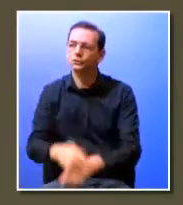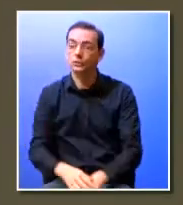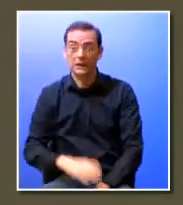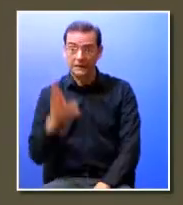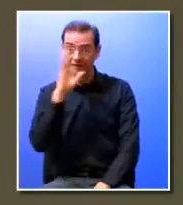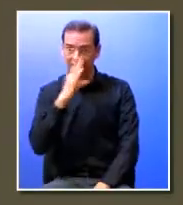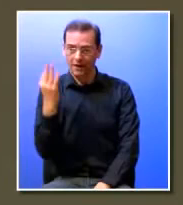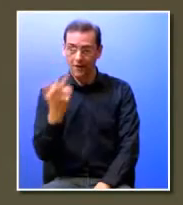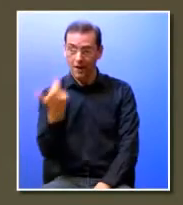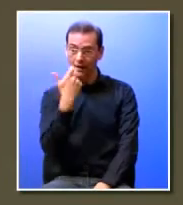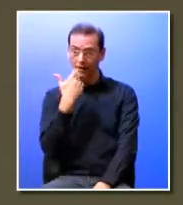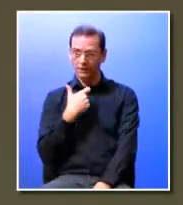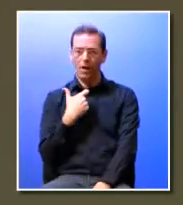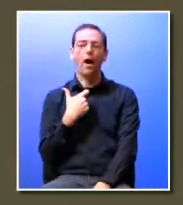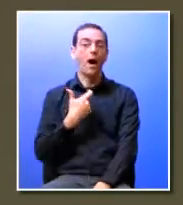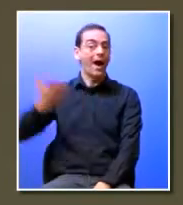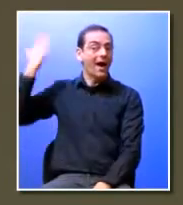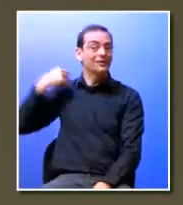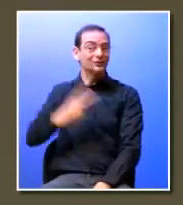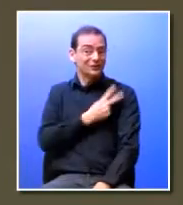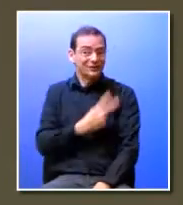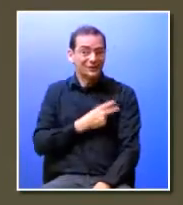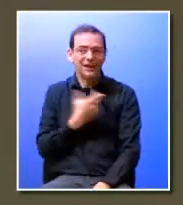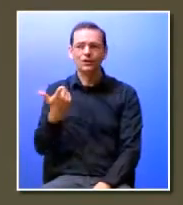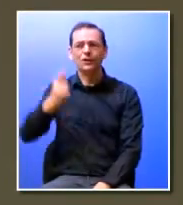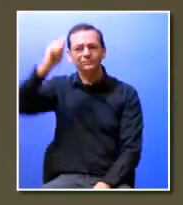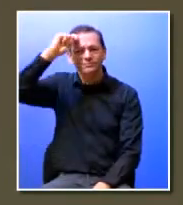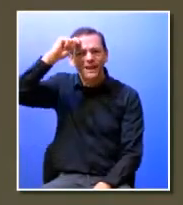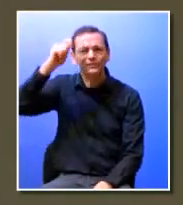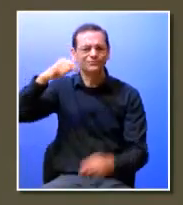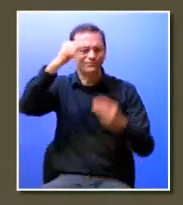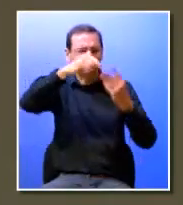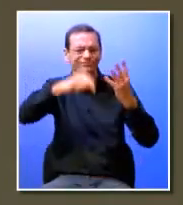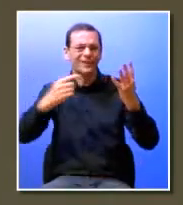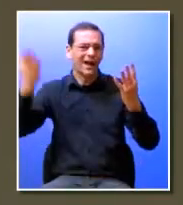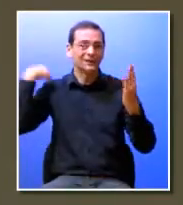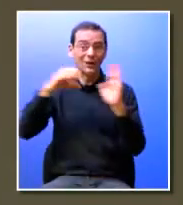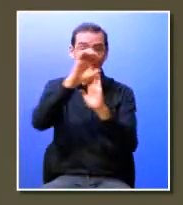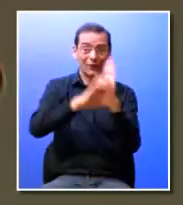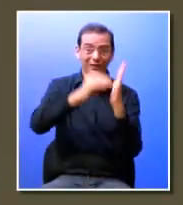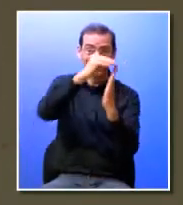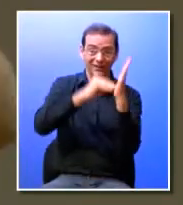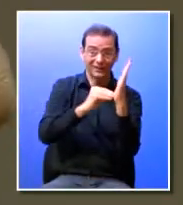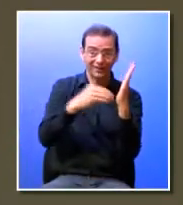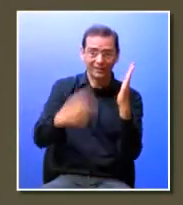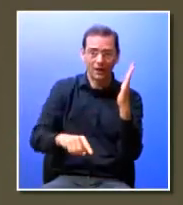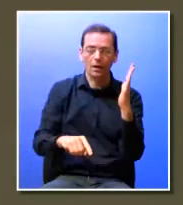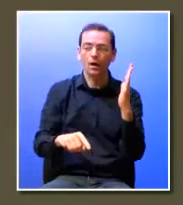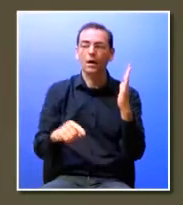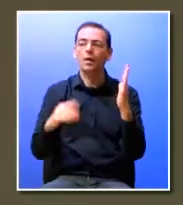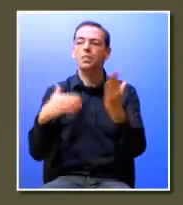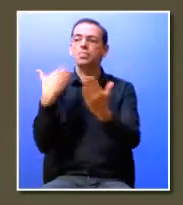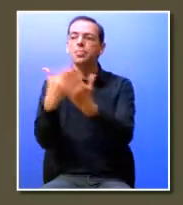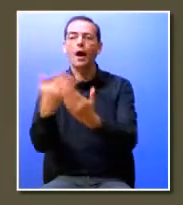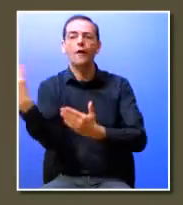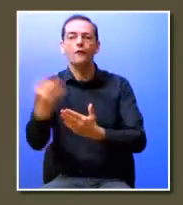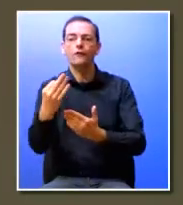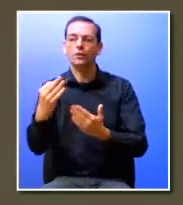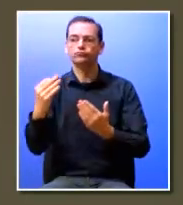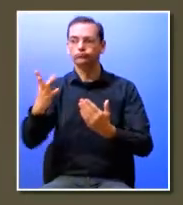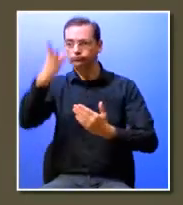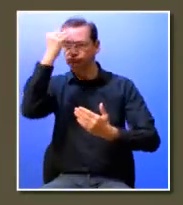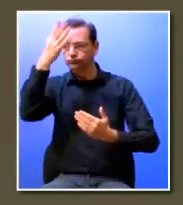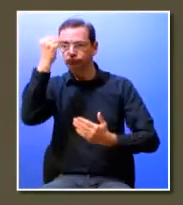aquele estágio se aquele erasmo se aquela faculdade se aquele summer school se aquela experiência profissional teve ou não um impacto no desenvolvimento da pessoa